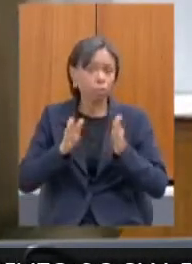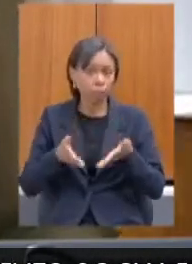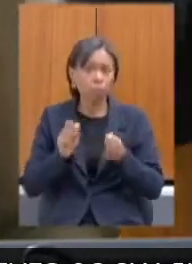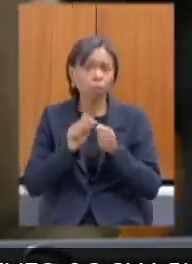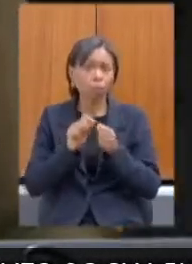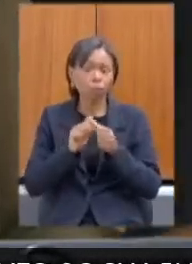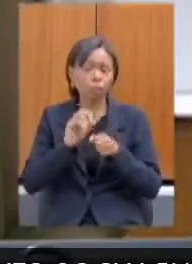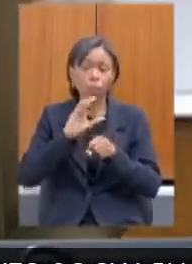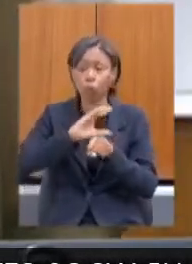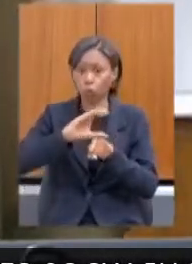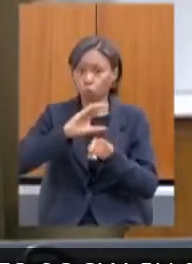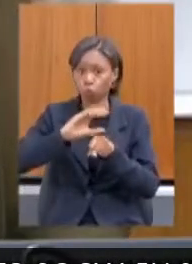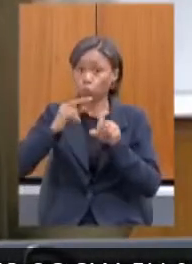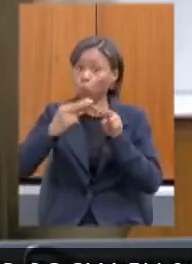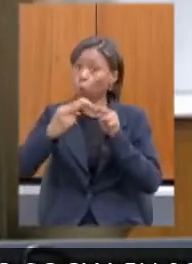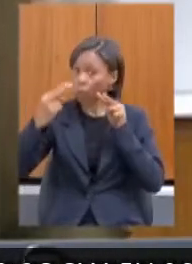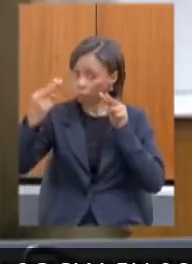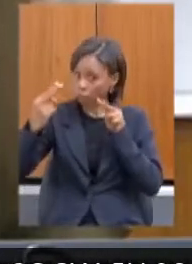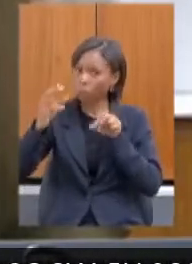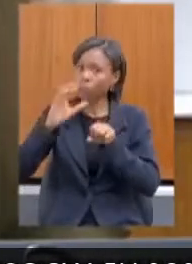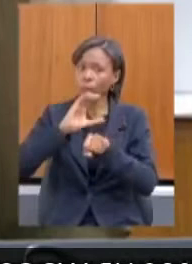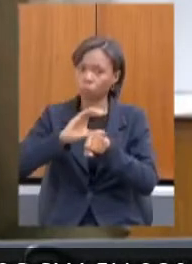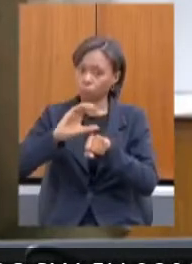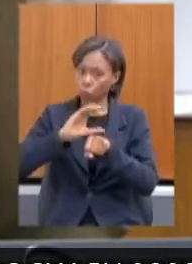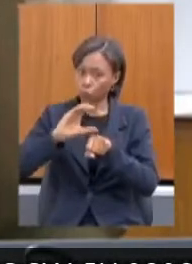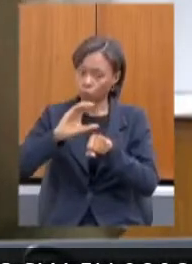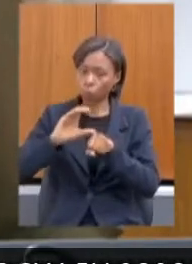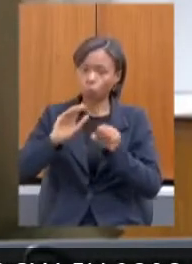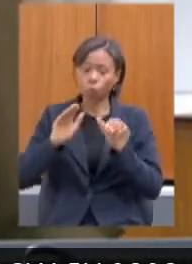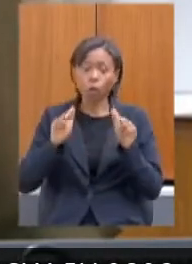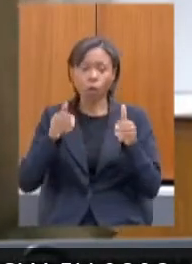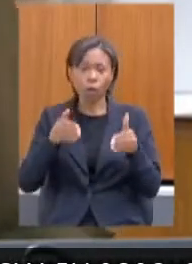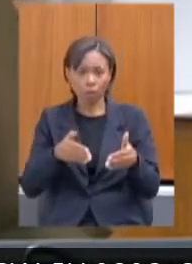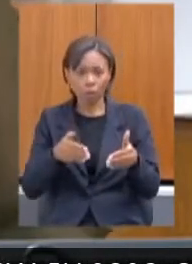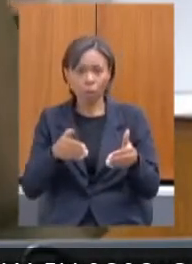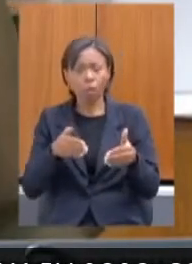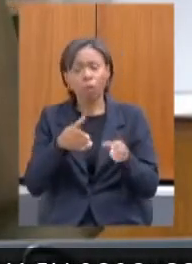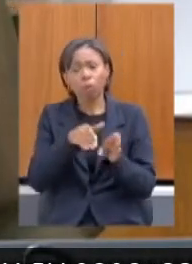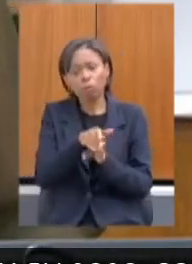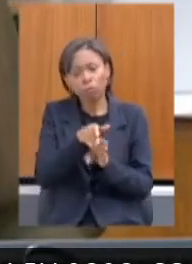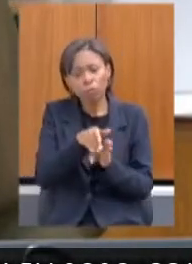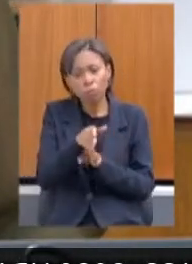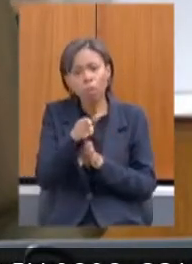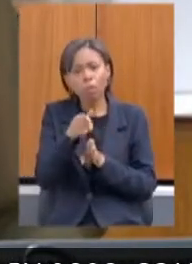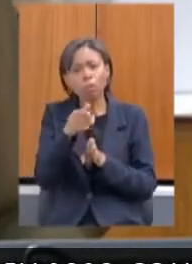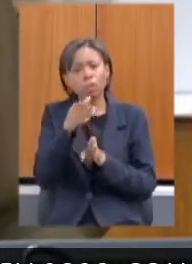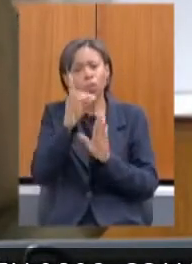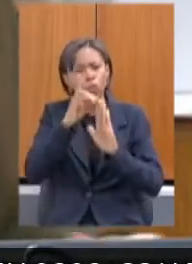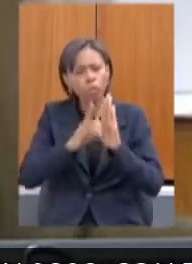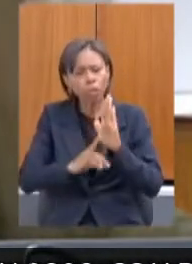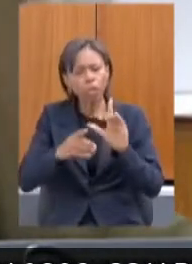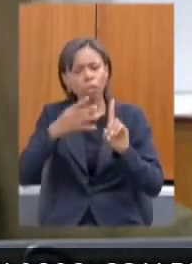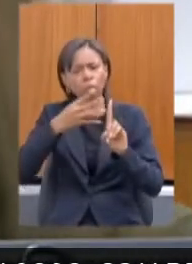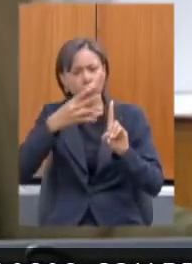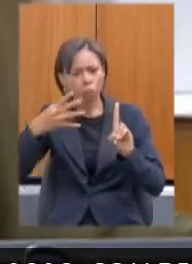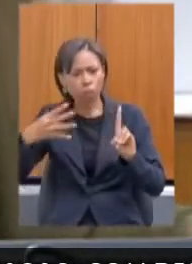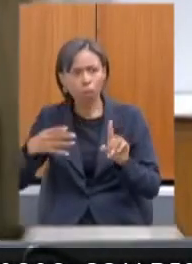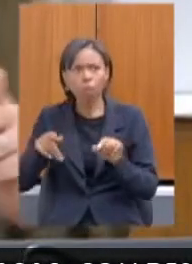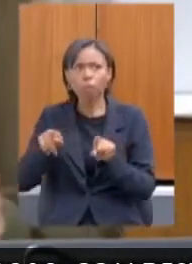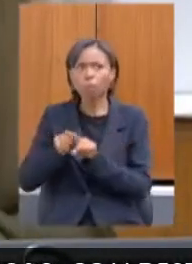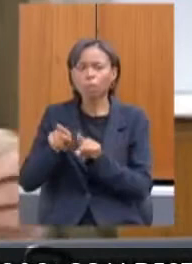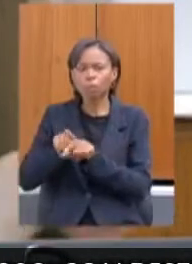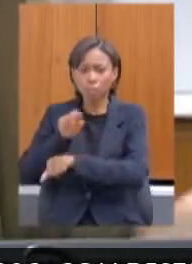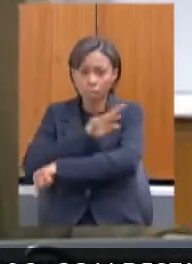online para pessoas... Esclarecimento dos direitos LGBTs. Igualdade racial também